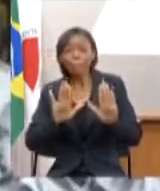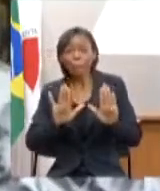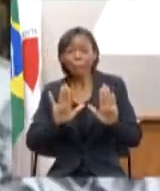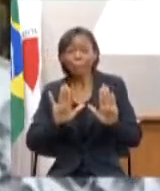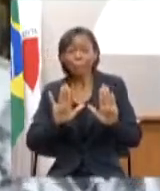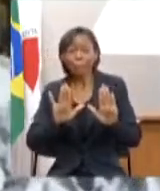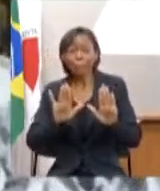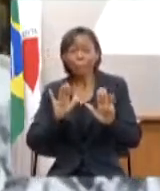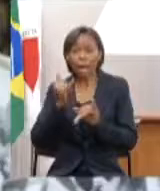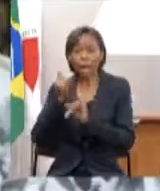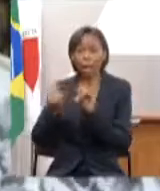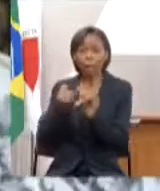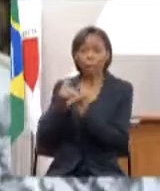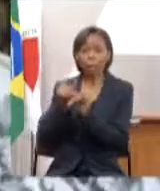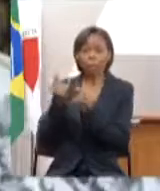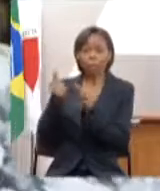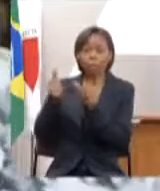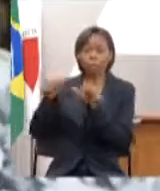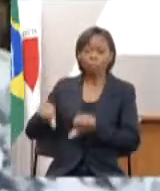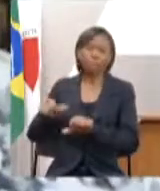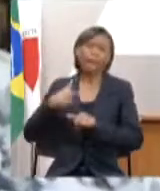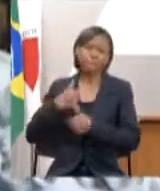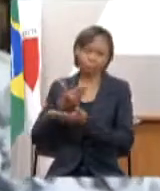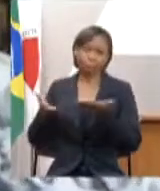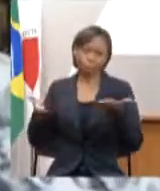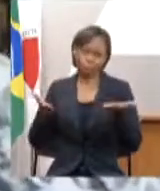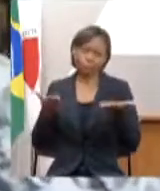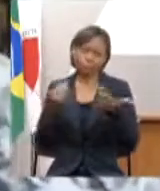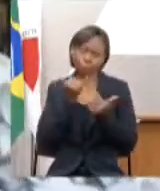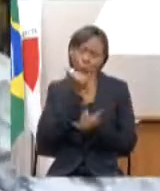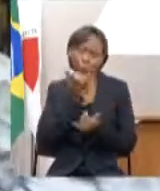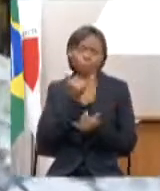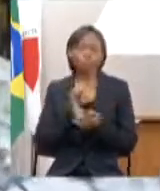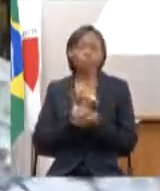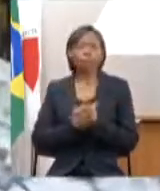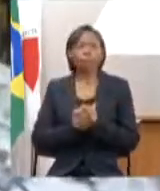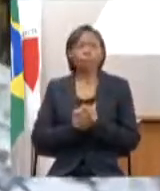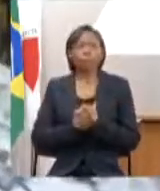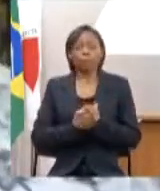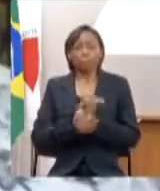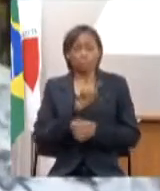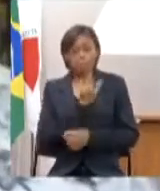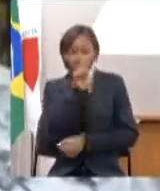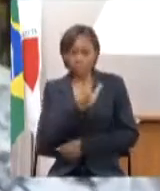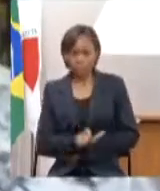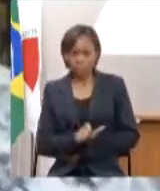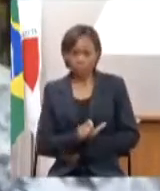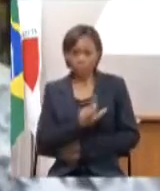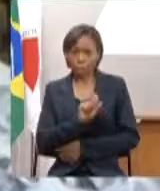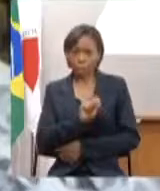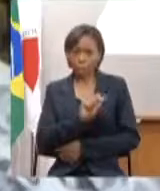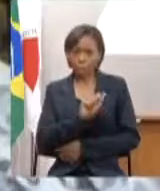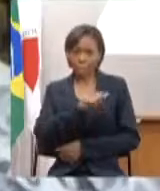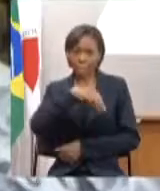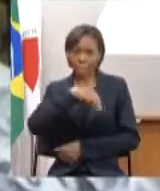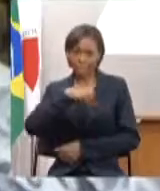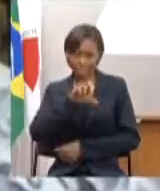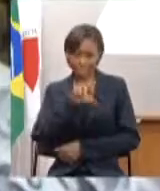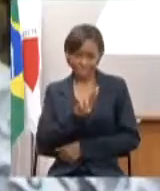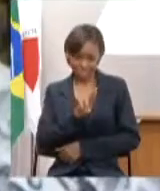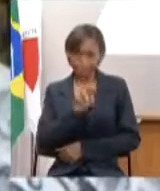eu saí eu me perdi mas a indignação do Samer ela chega aqui também sabe ela chega aqui no Vale do Mucuri em